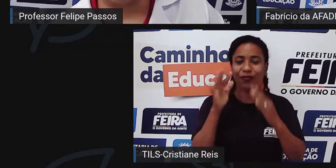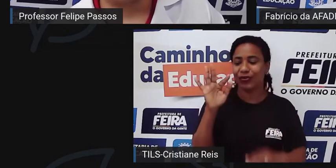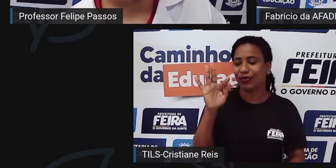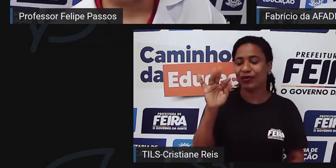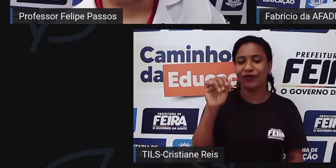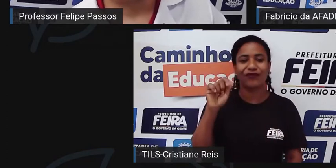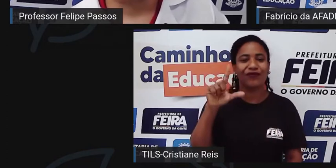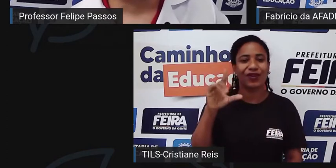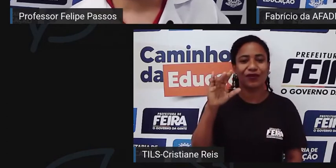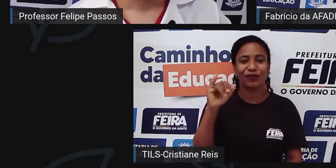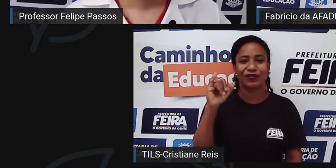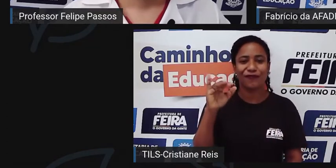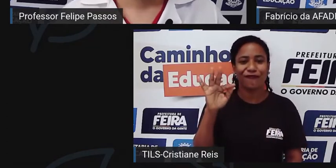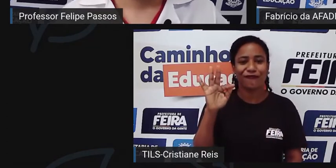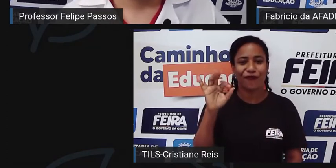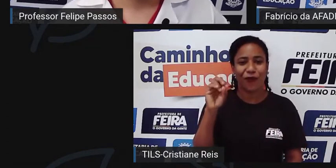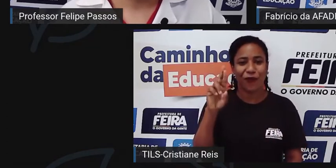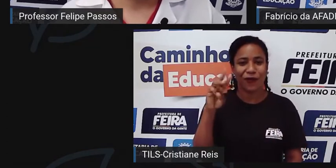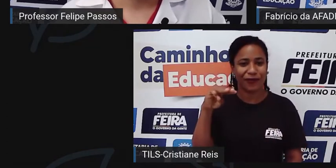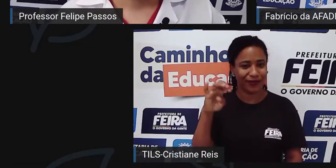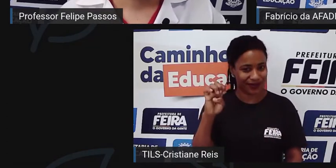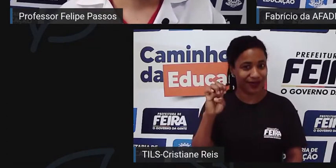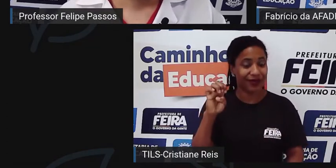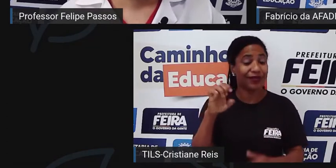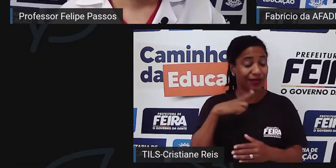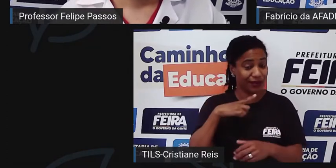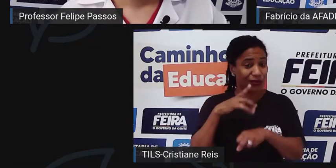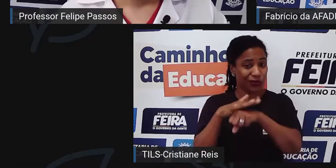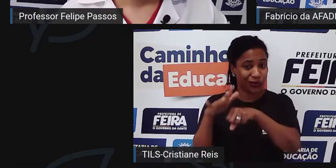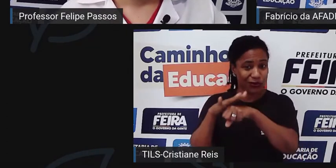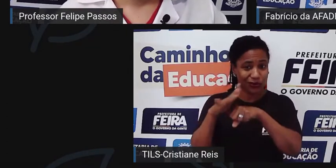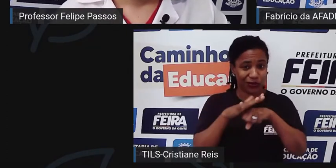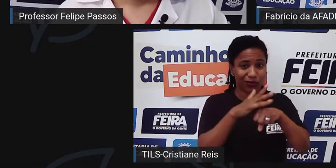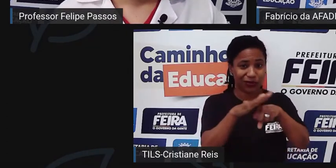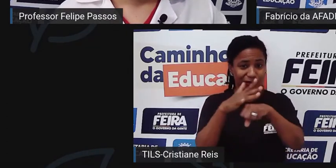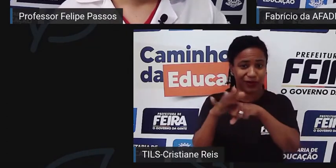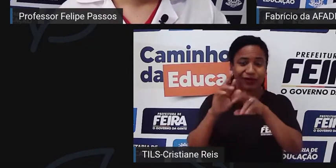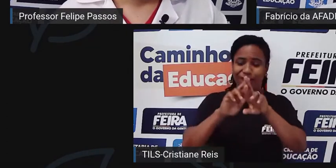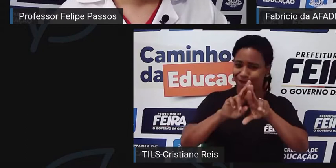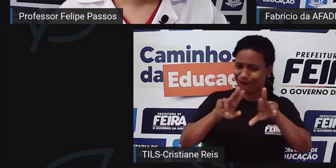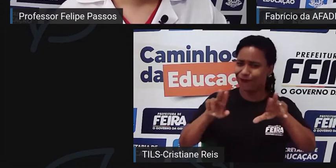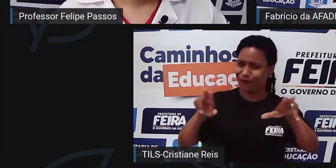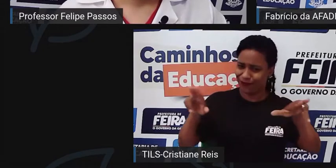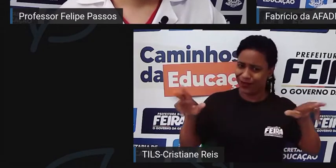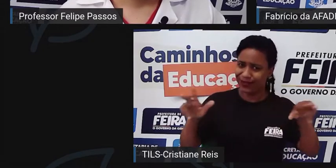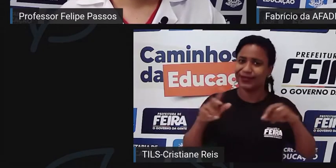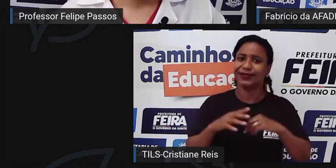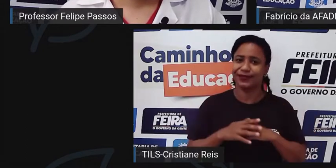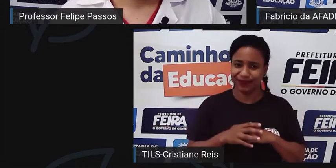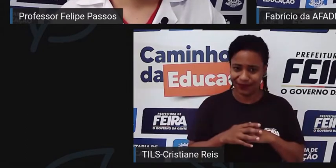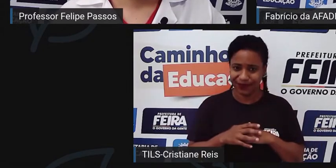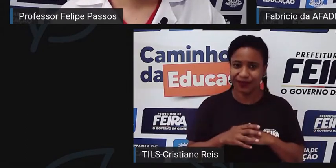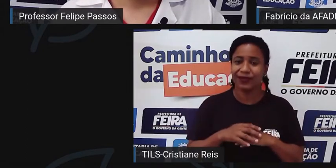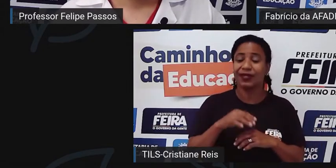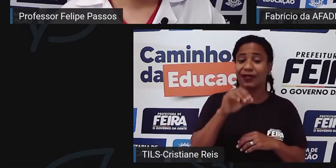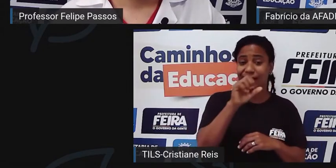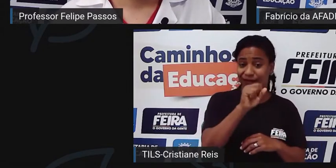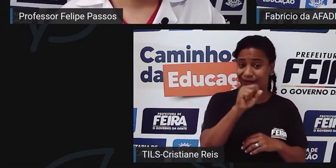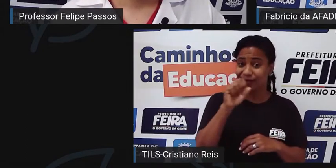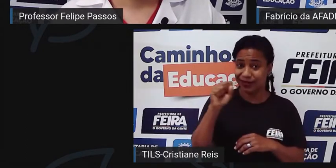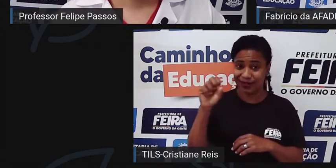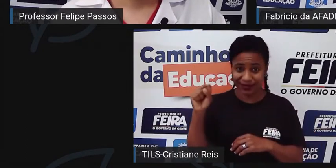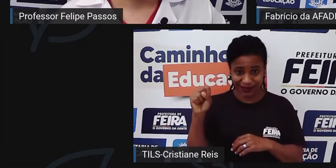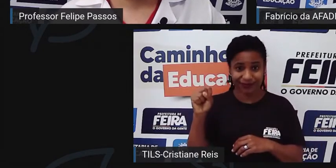é um conjunto de doenças, né? Que causa a doença falciforme. Tem a SS, que é a